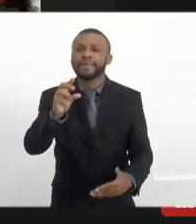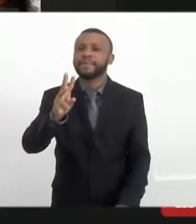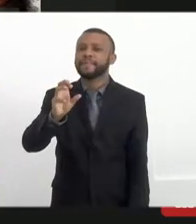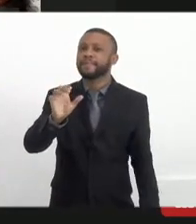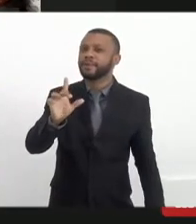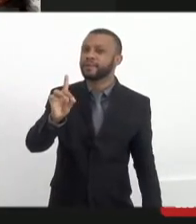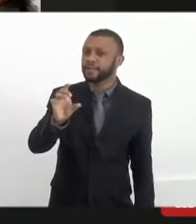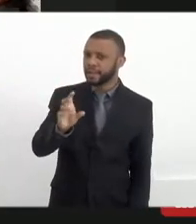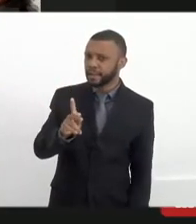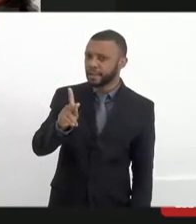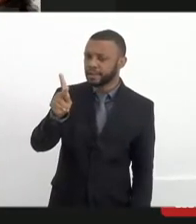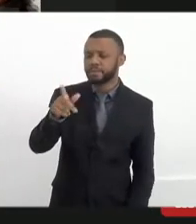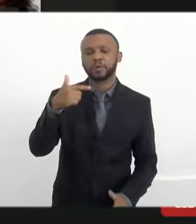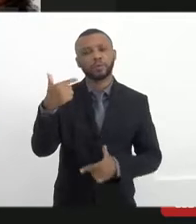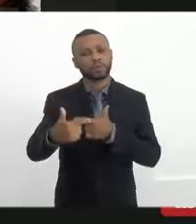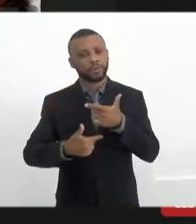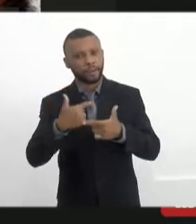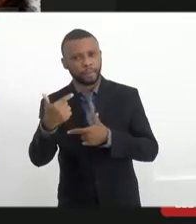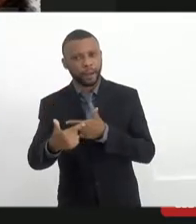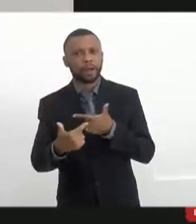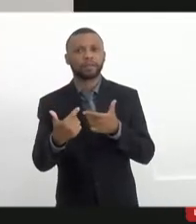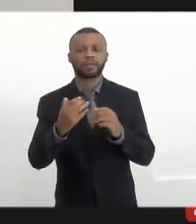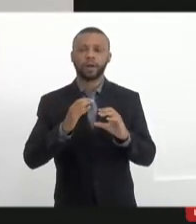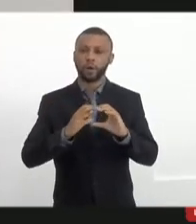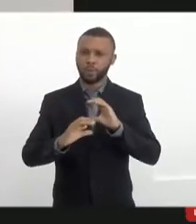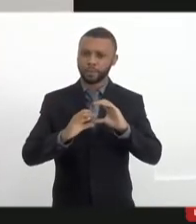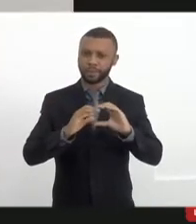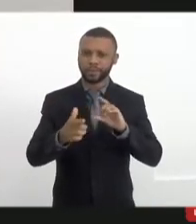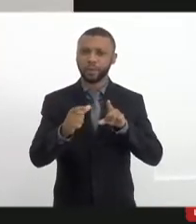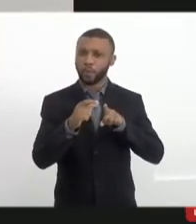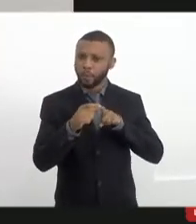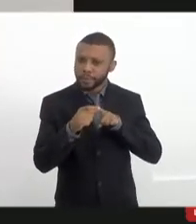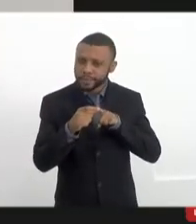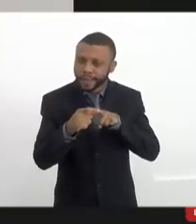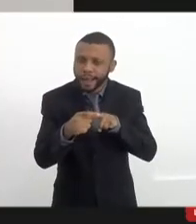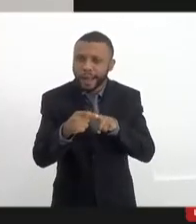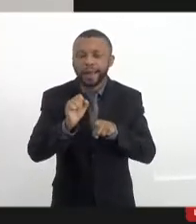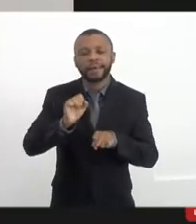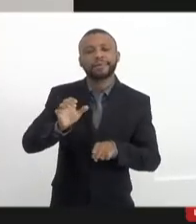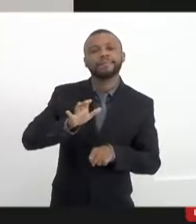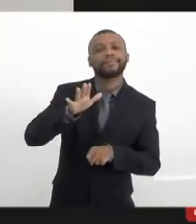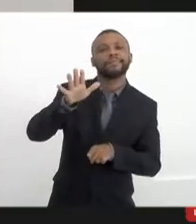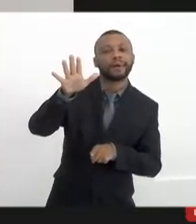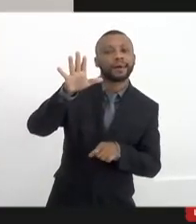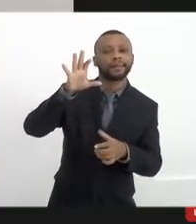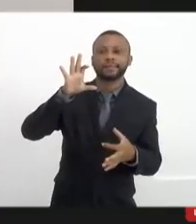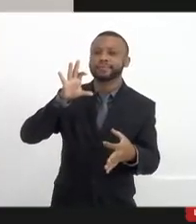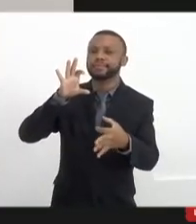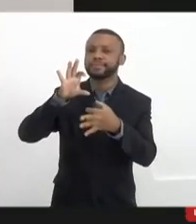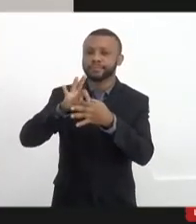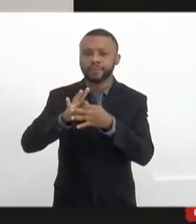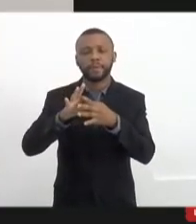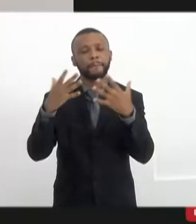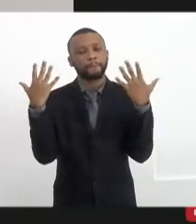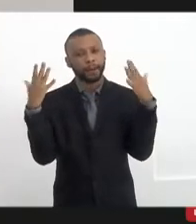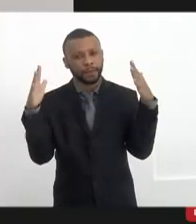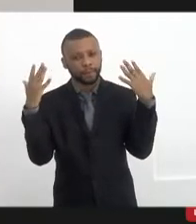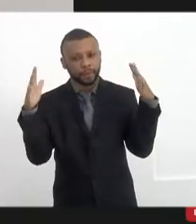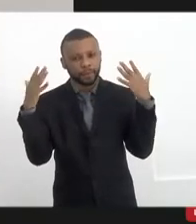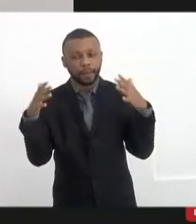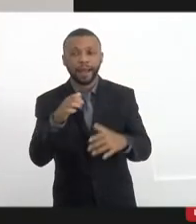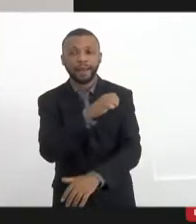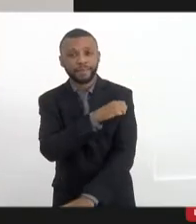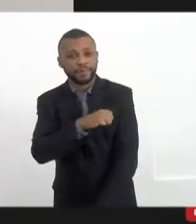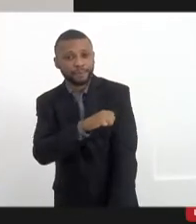trabalho que você tem feito, não só na comunicação comunitária, mas pelas favelas de uma maneira geral. Parabenizar também a enfermeira